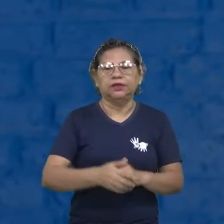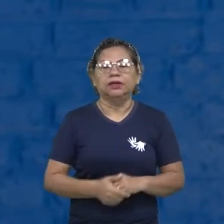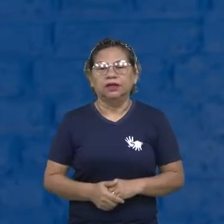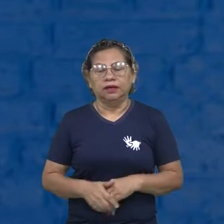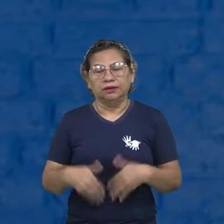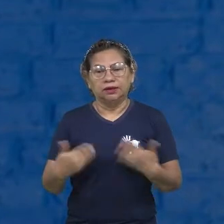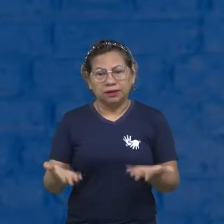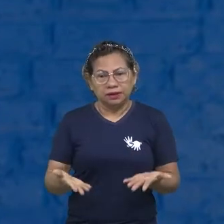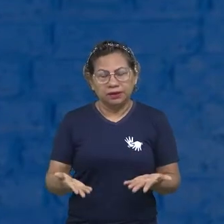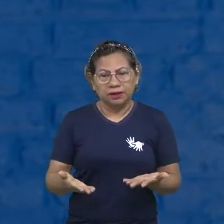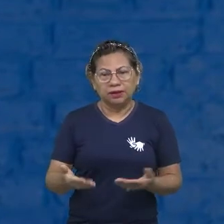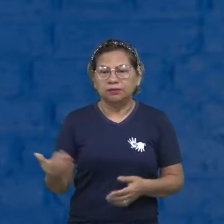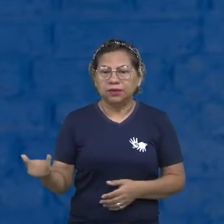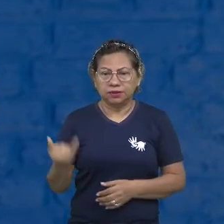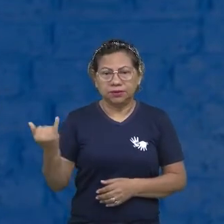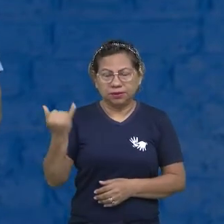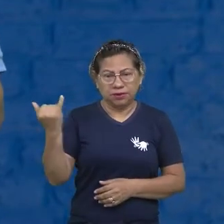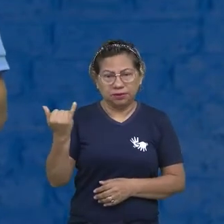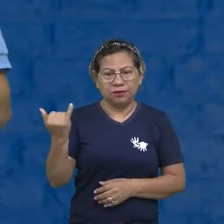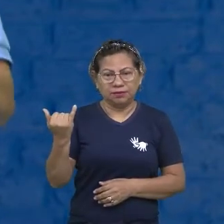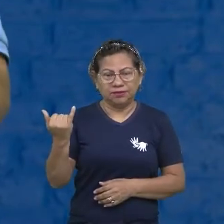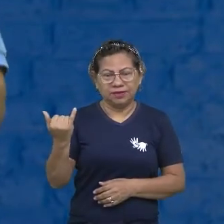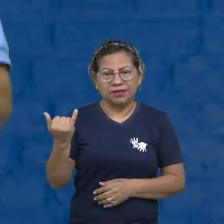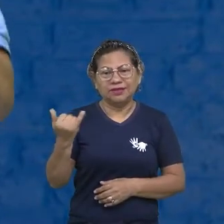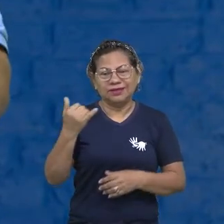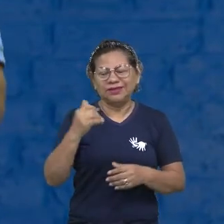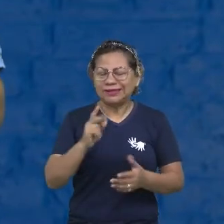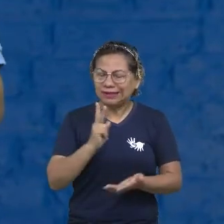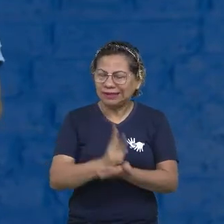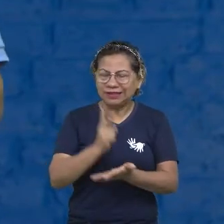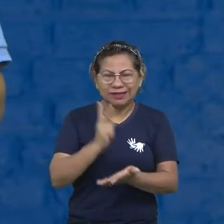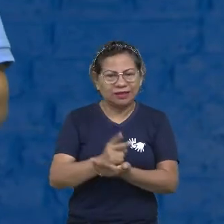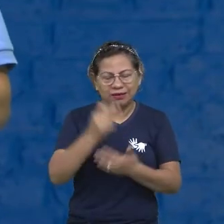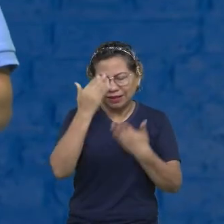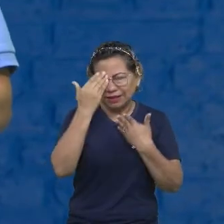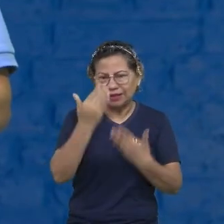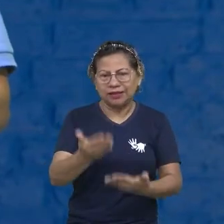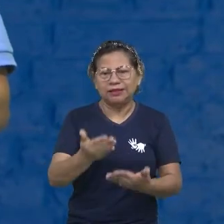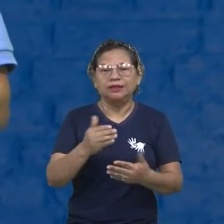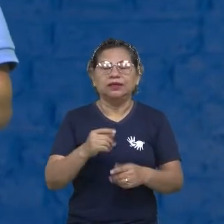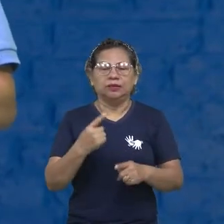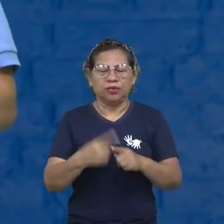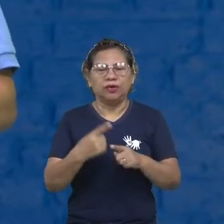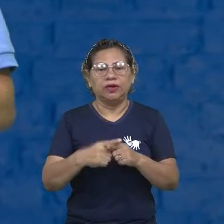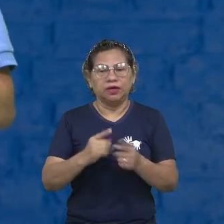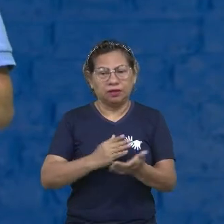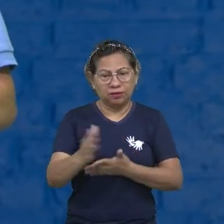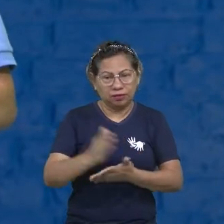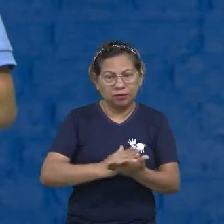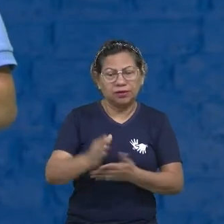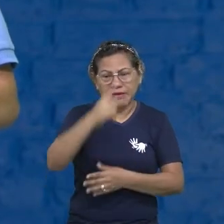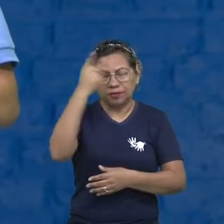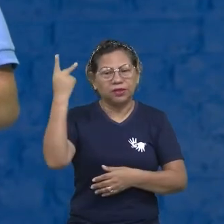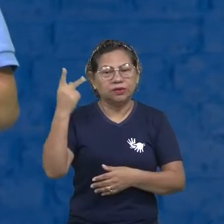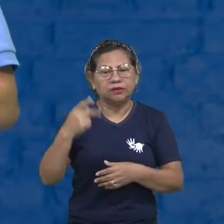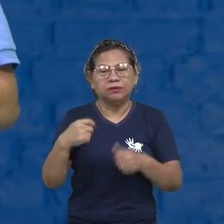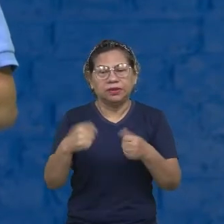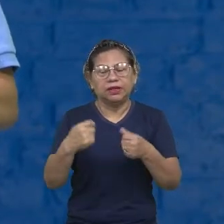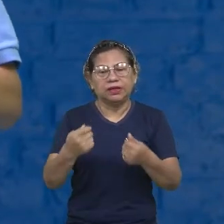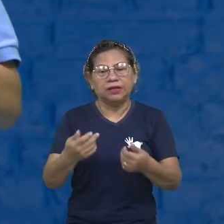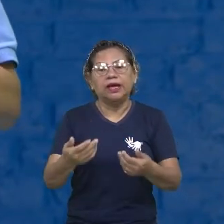também é muito importante. É ser grato. As pessoas, existem tantas pessoas que querem nos ajudar positivamente.